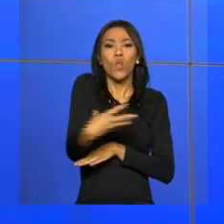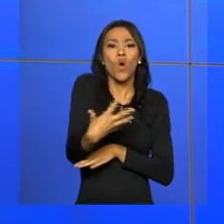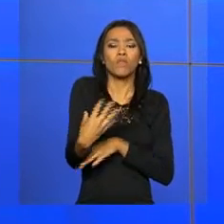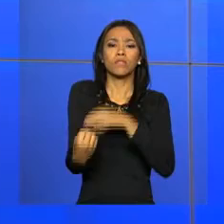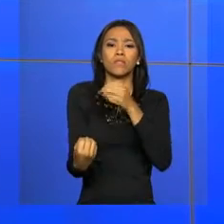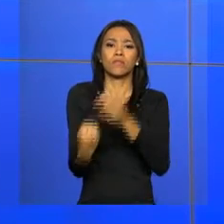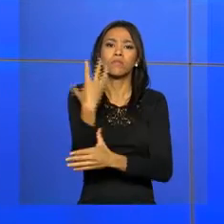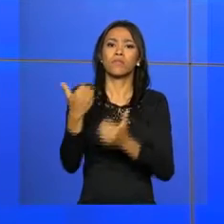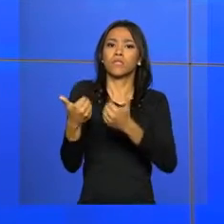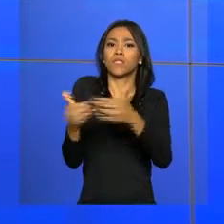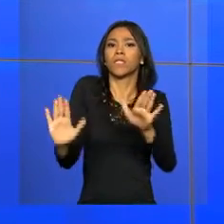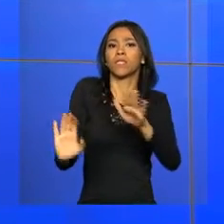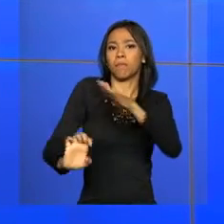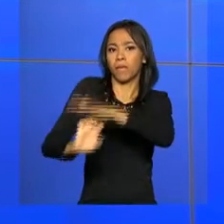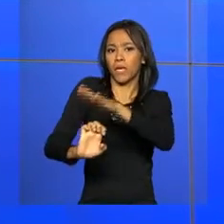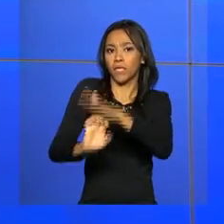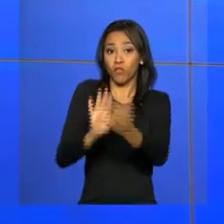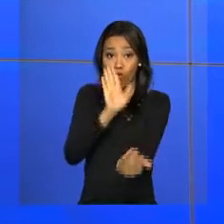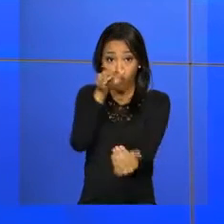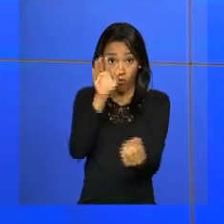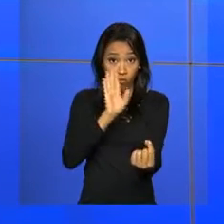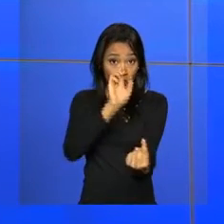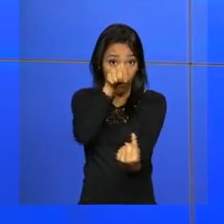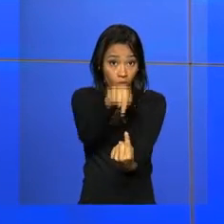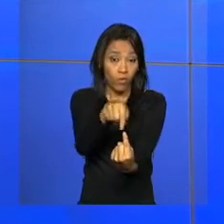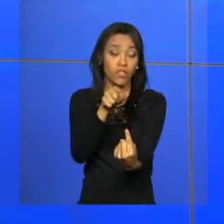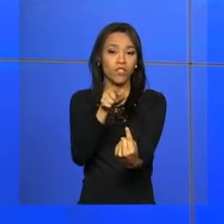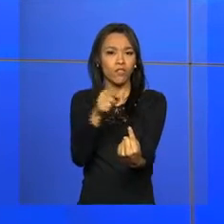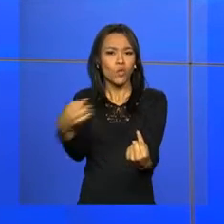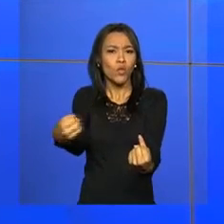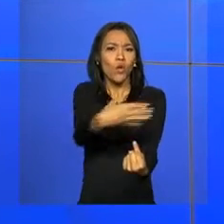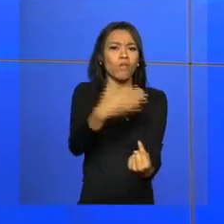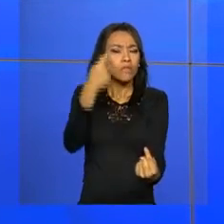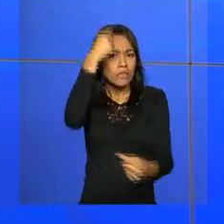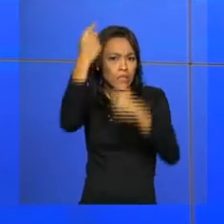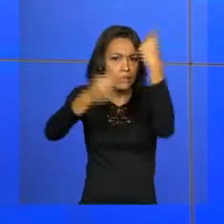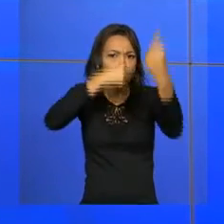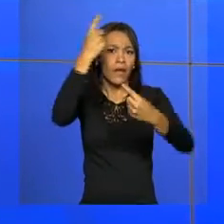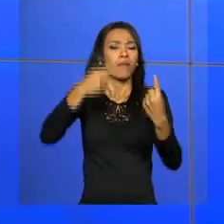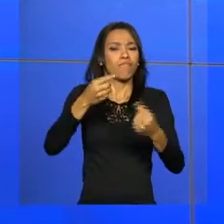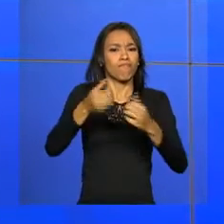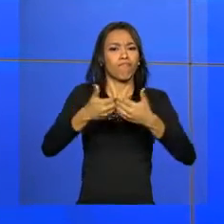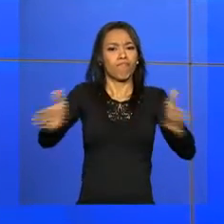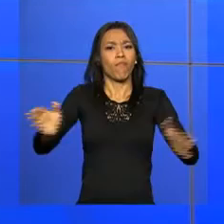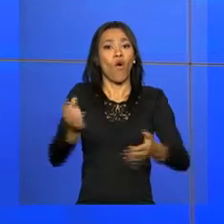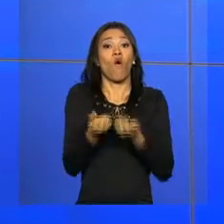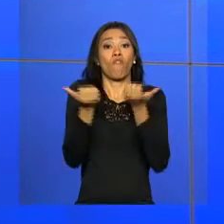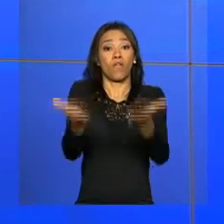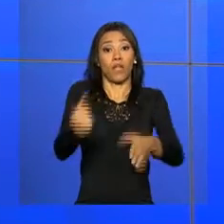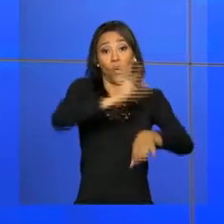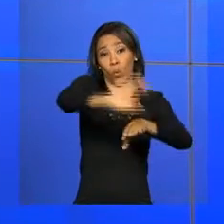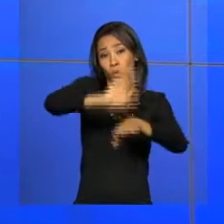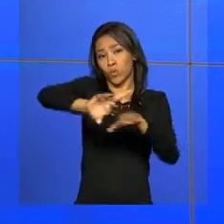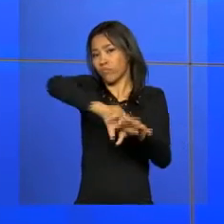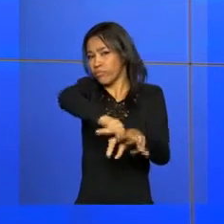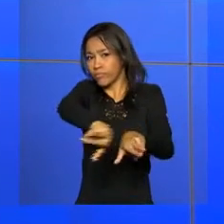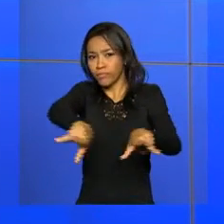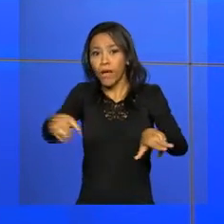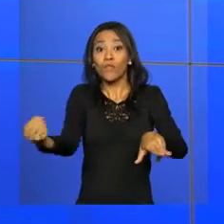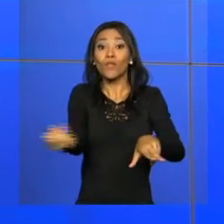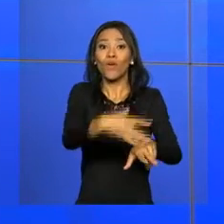negócios com foco na inovação. Serão ofertados mais cursos, possibilidades e soluções para novos